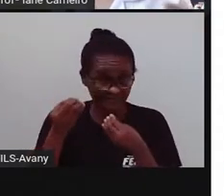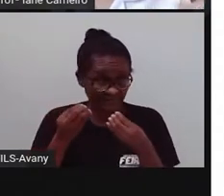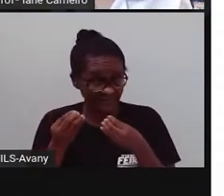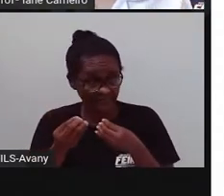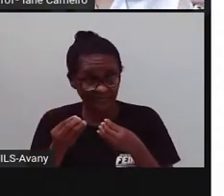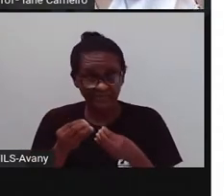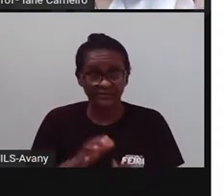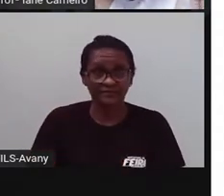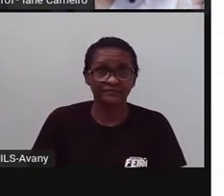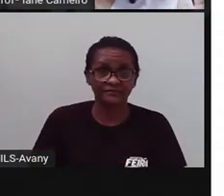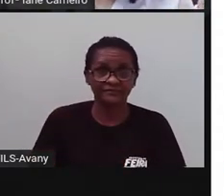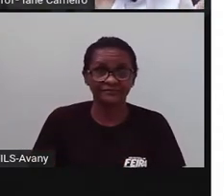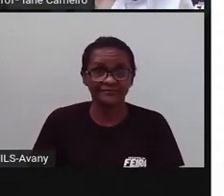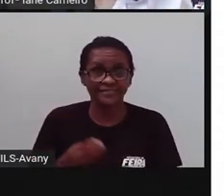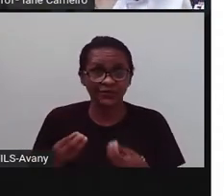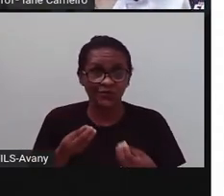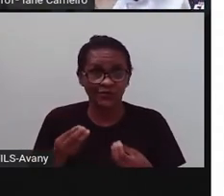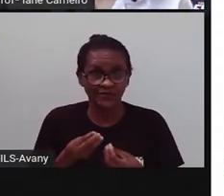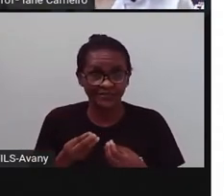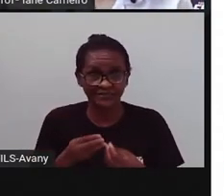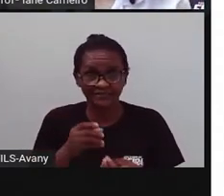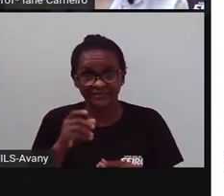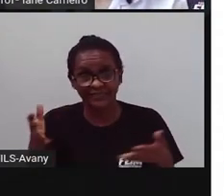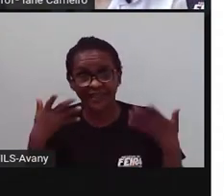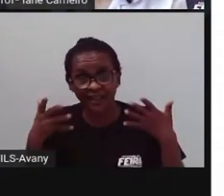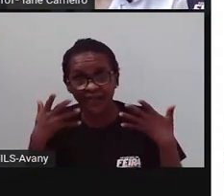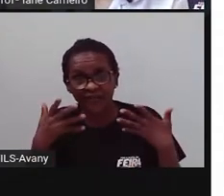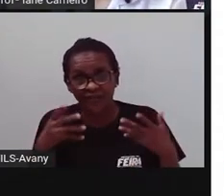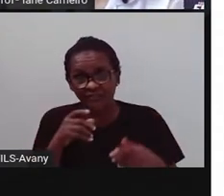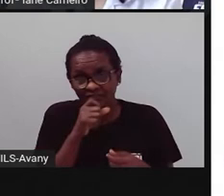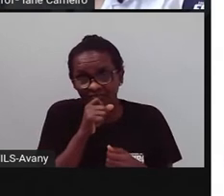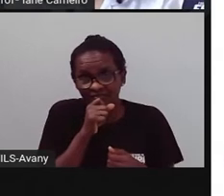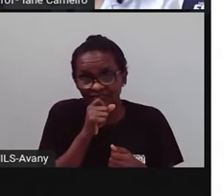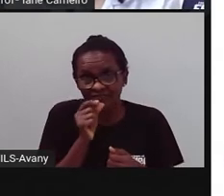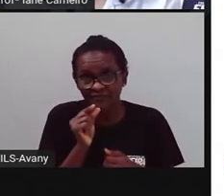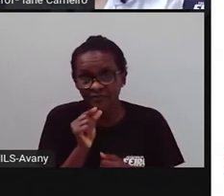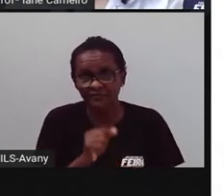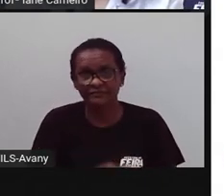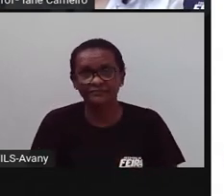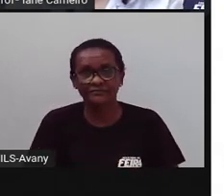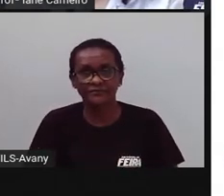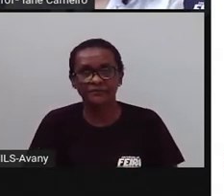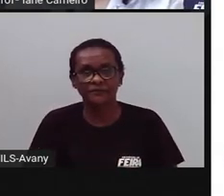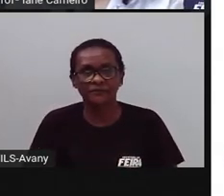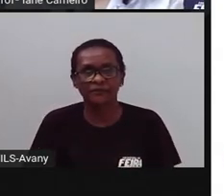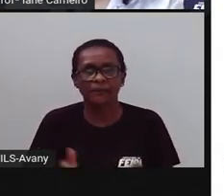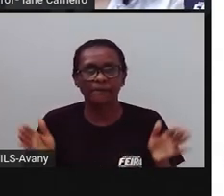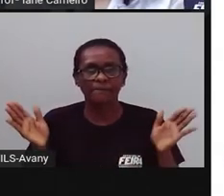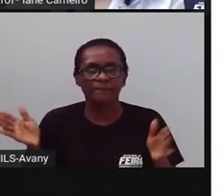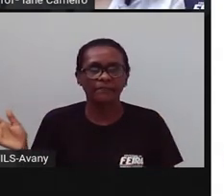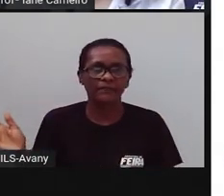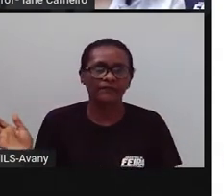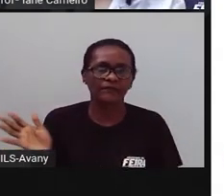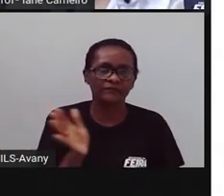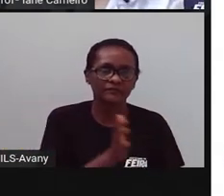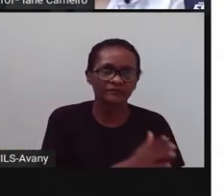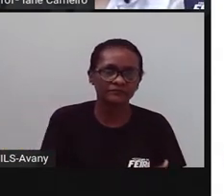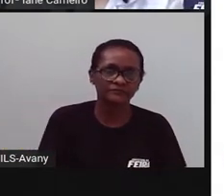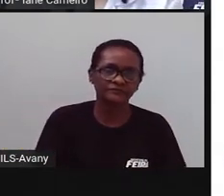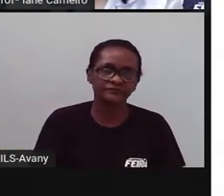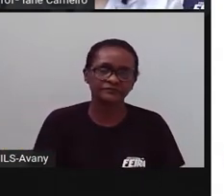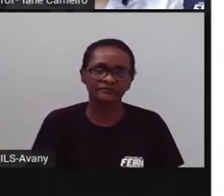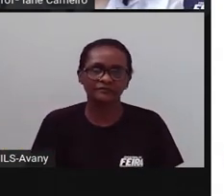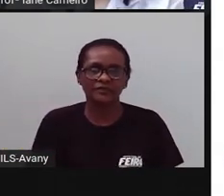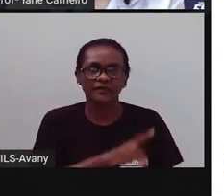é uma cidade bem quentinha, tá bom? Então, aqui a Pró trouxe o brasão, né?